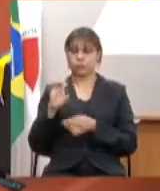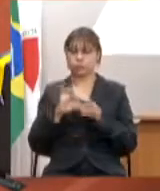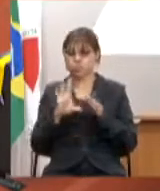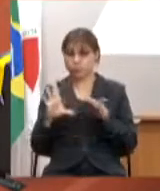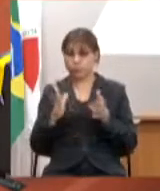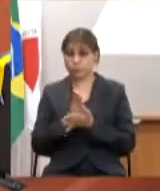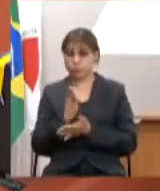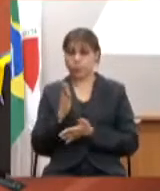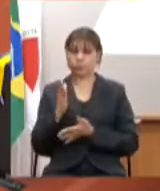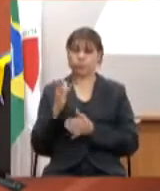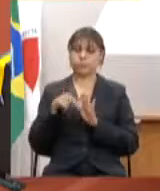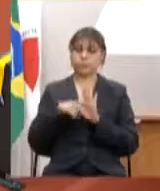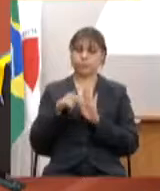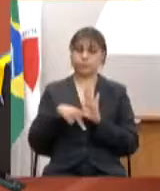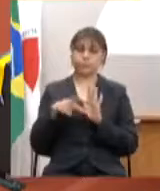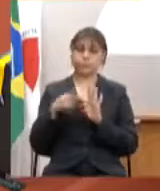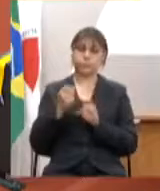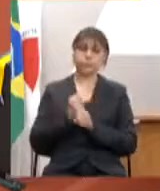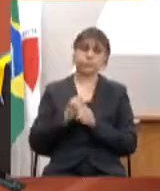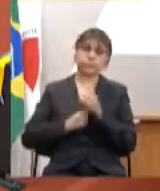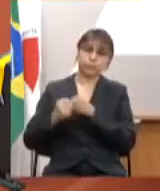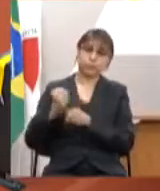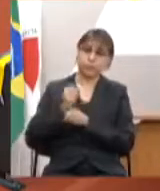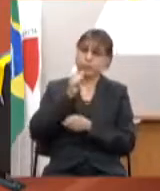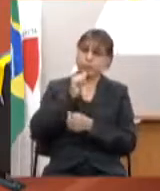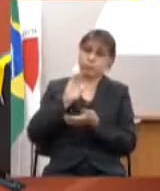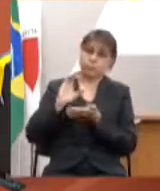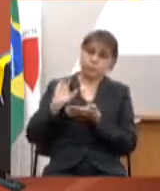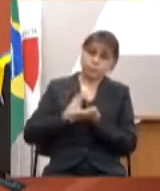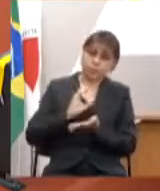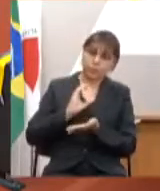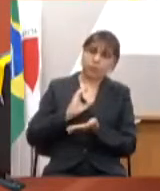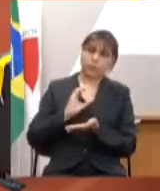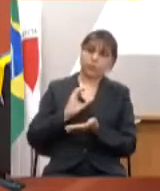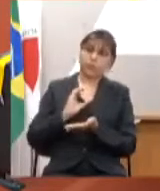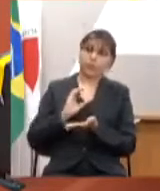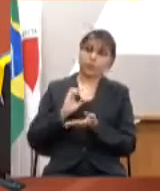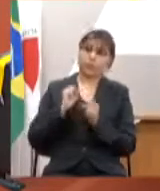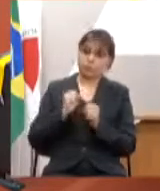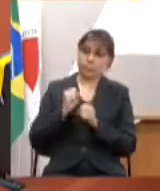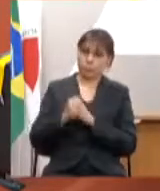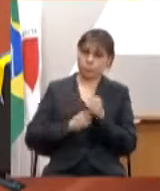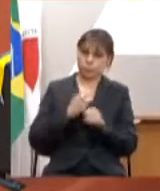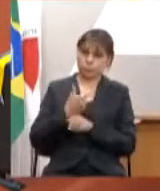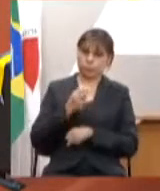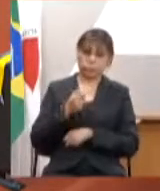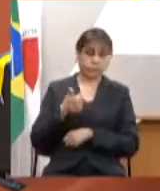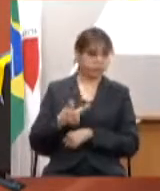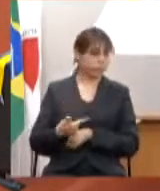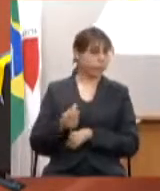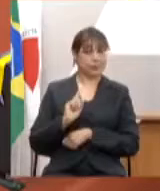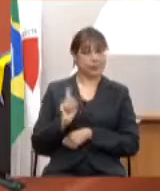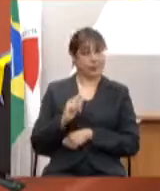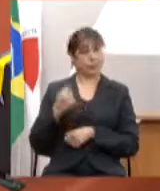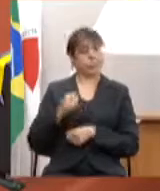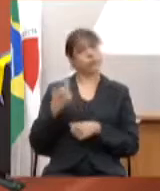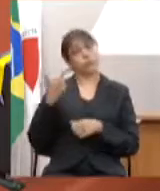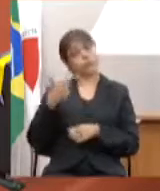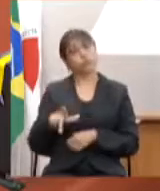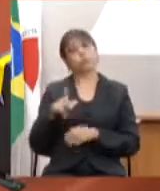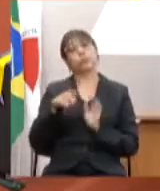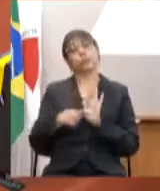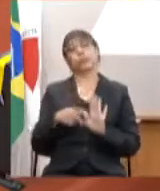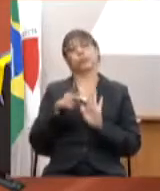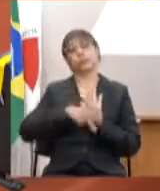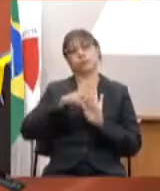ano corrente que não teve repasse podem receber os recursos em 2021 não aí tem que reapresentar os projetos